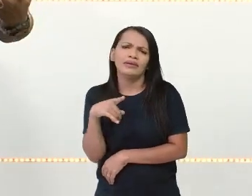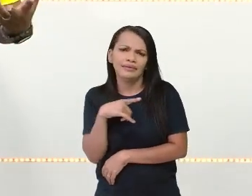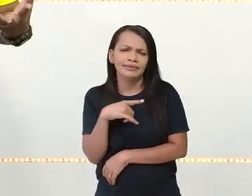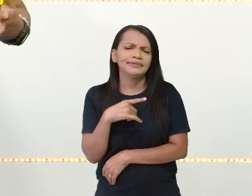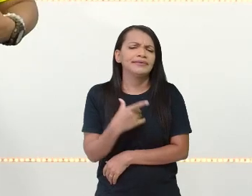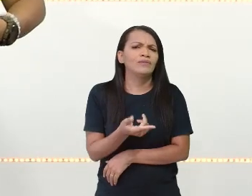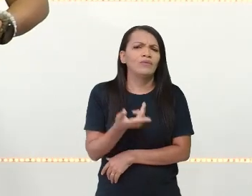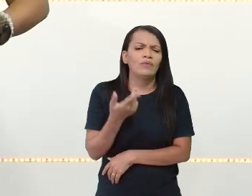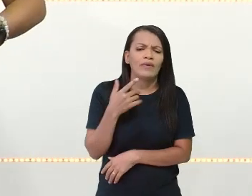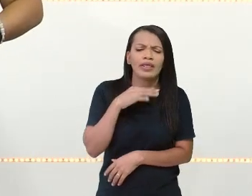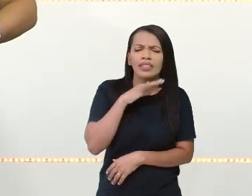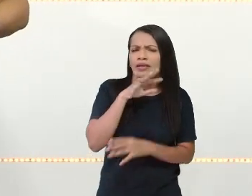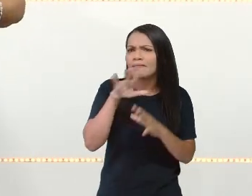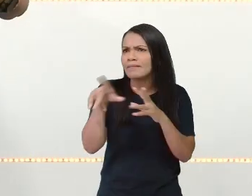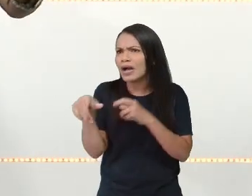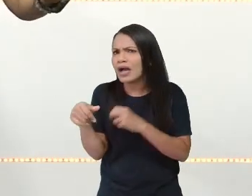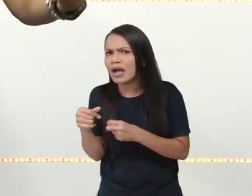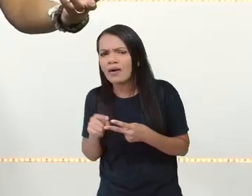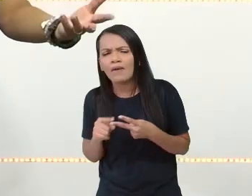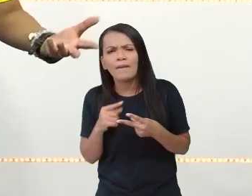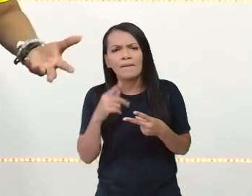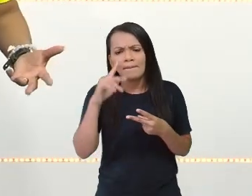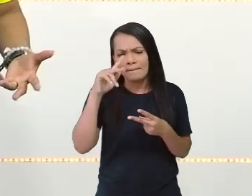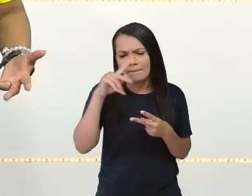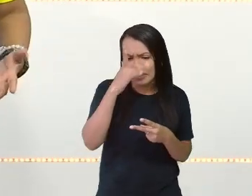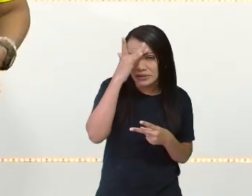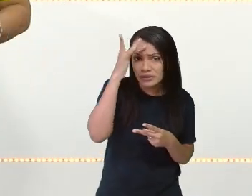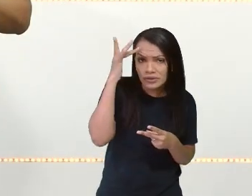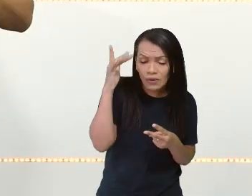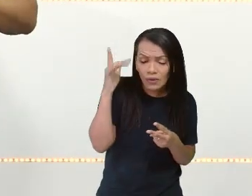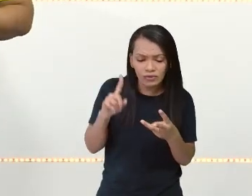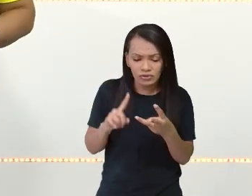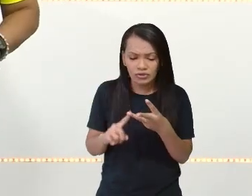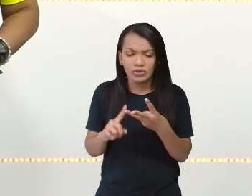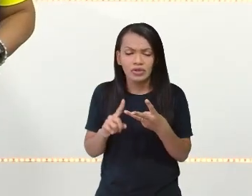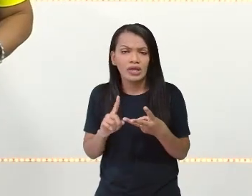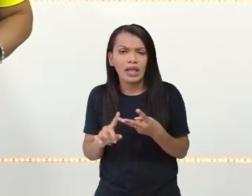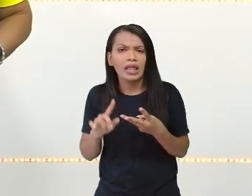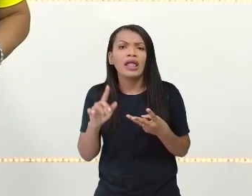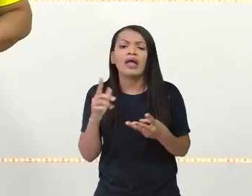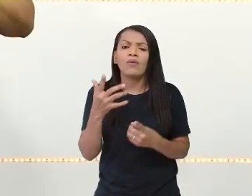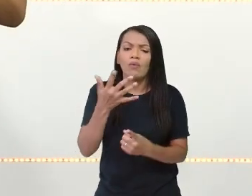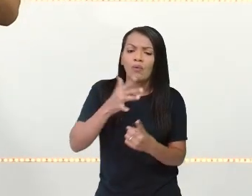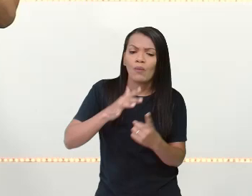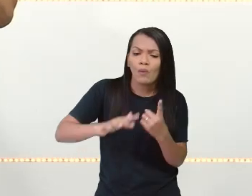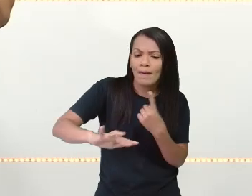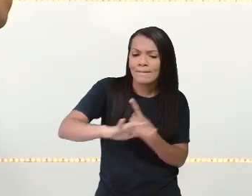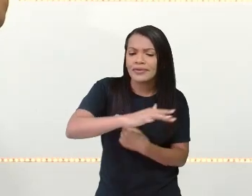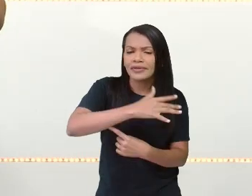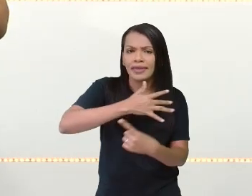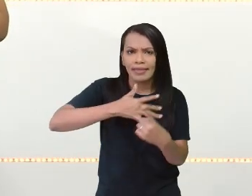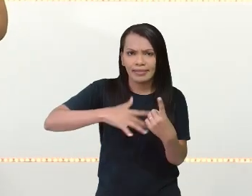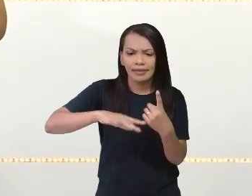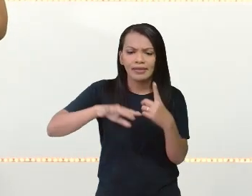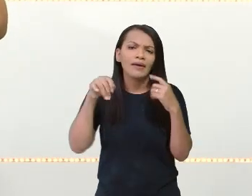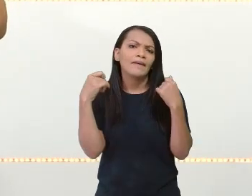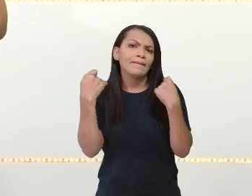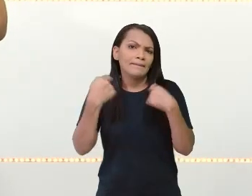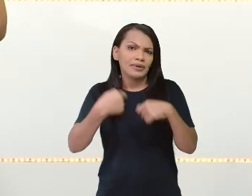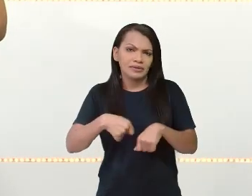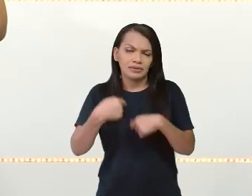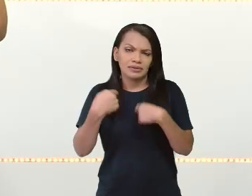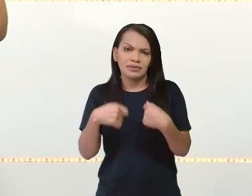pessoas, seja ambiental, não é? Mas é pura beleza mesmo e precisamos cuidar